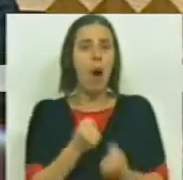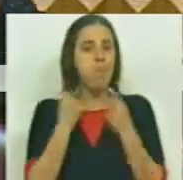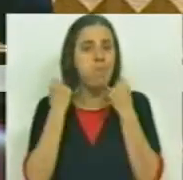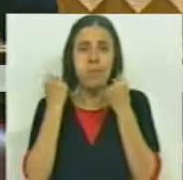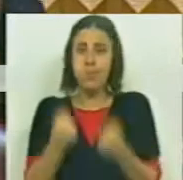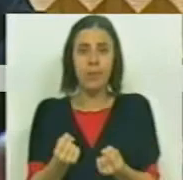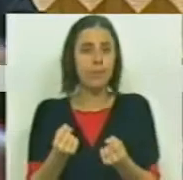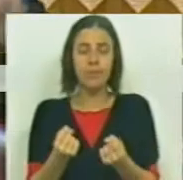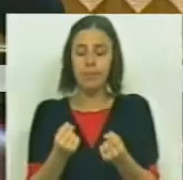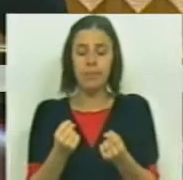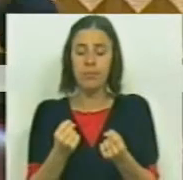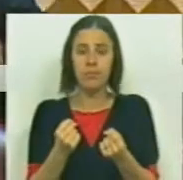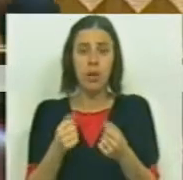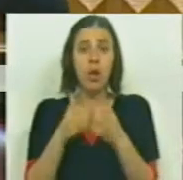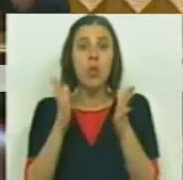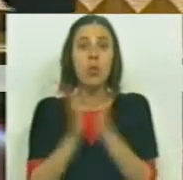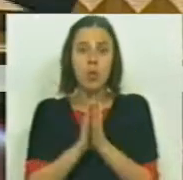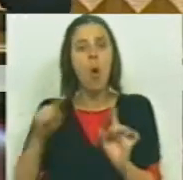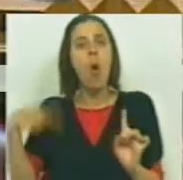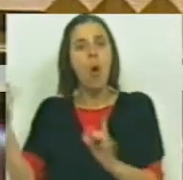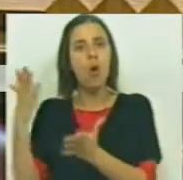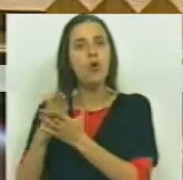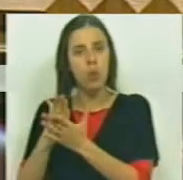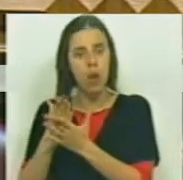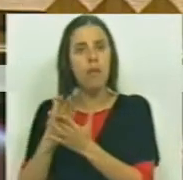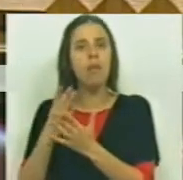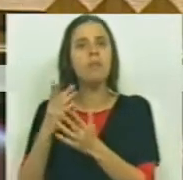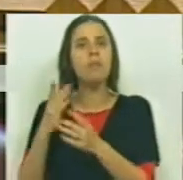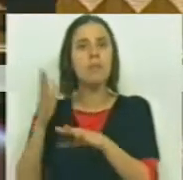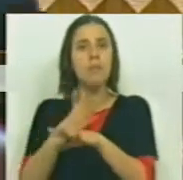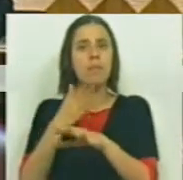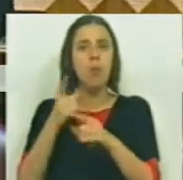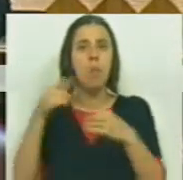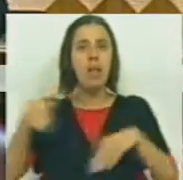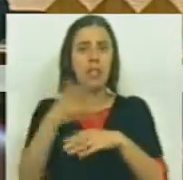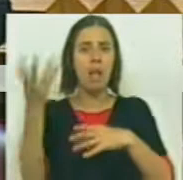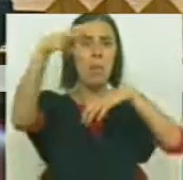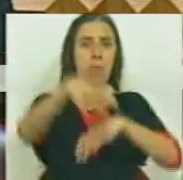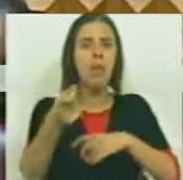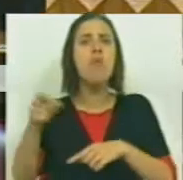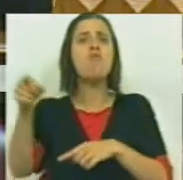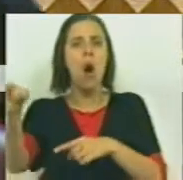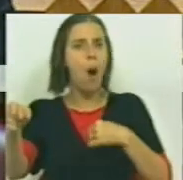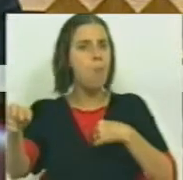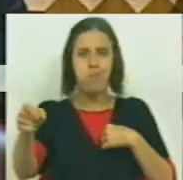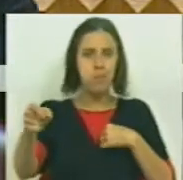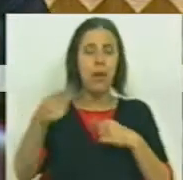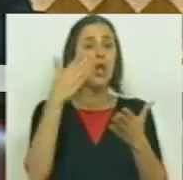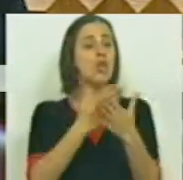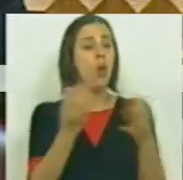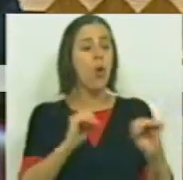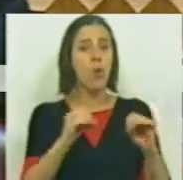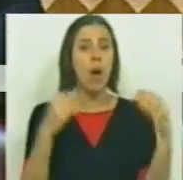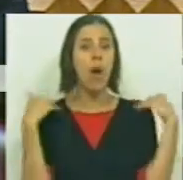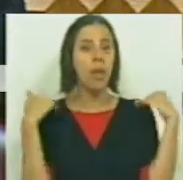não consegue usufruir de tudo, quanto outro estudante numa escola, às vezes parada por uma estrada, consegue. Enquanto numa escola não